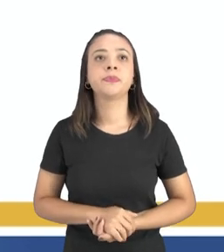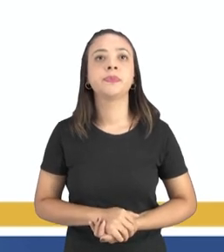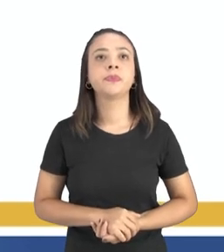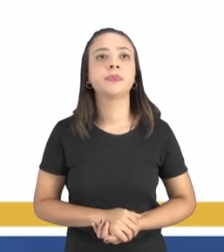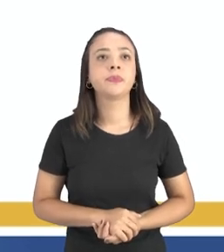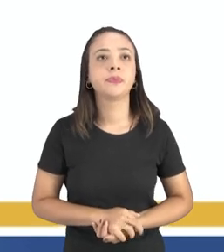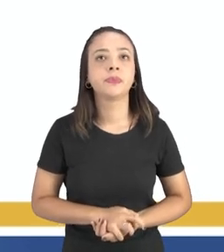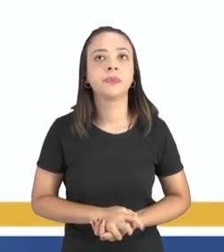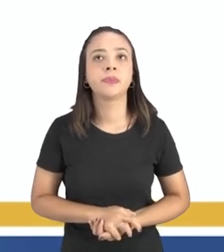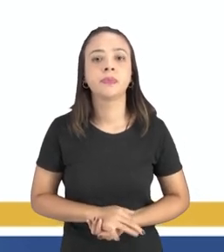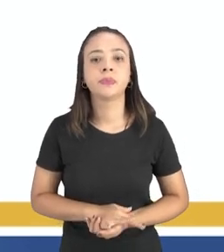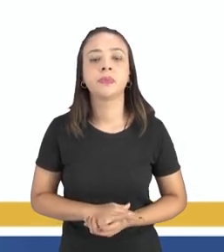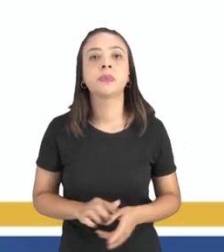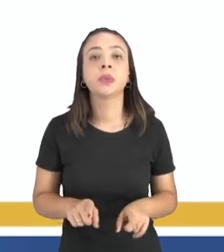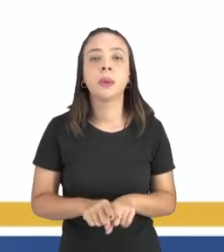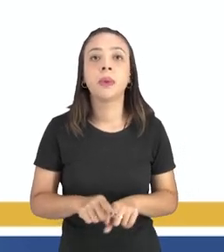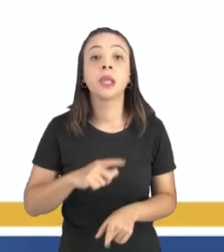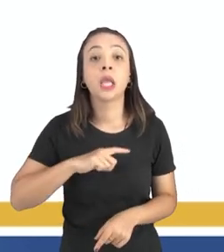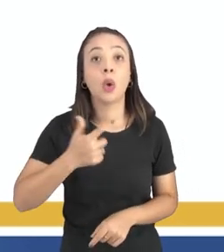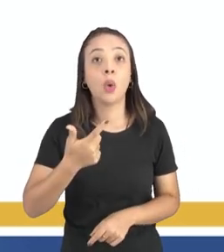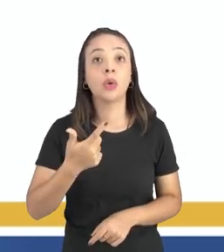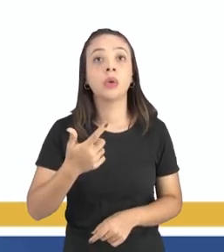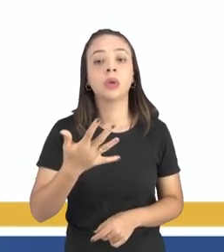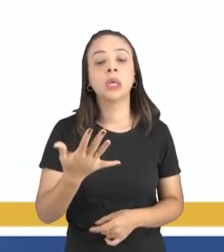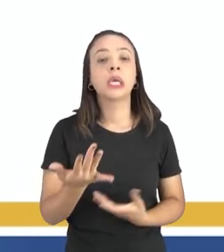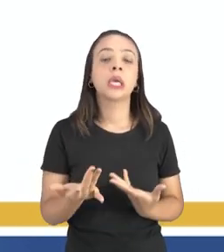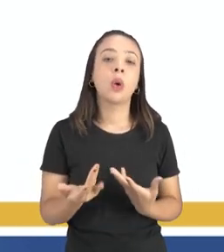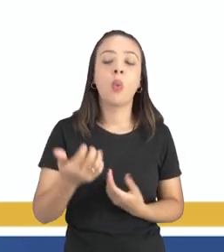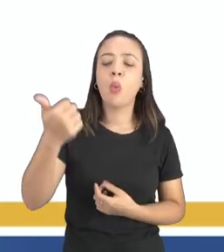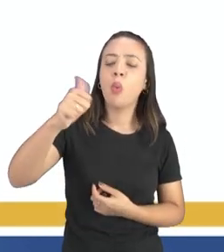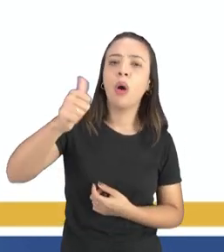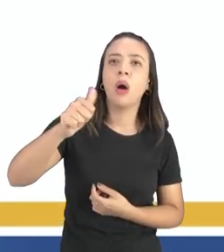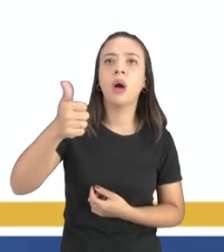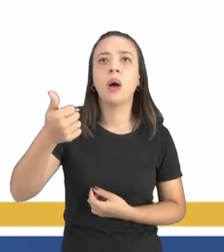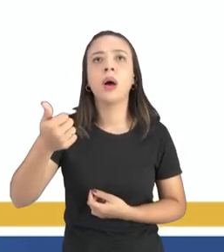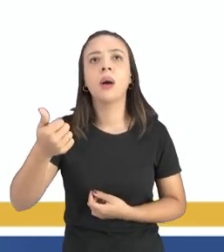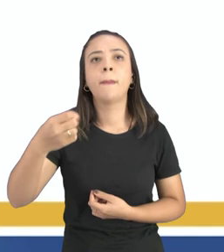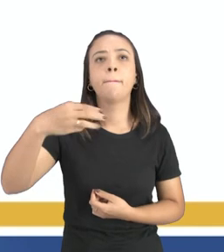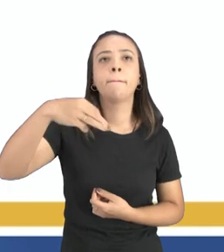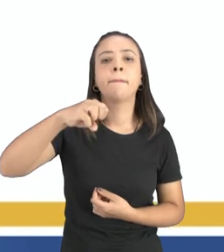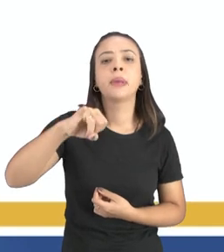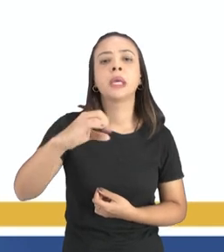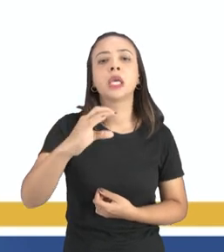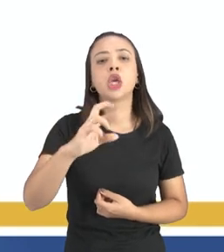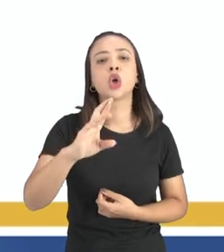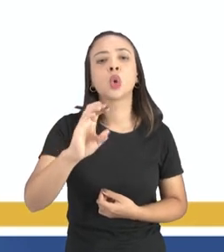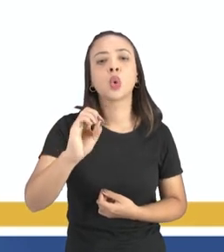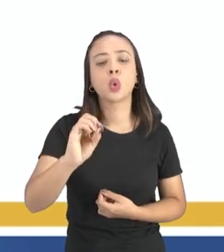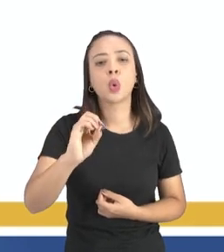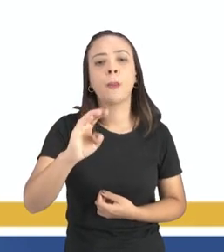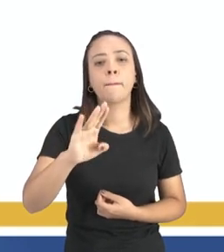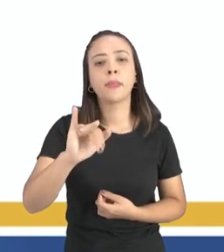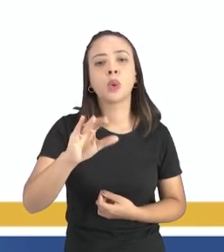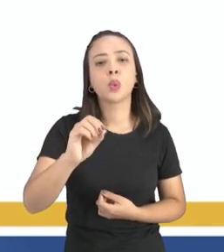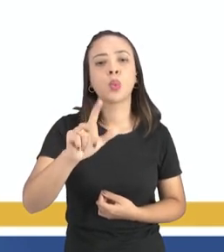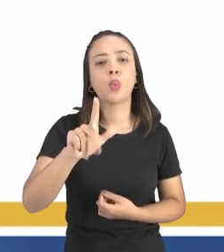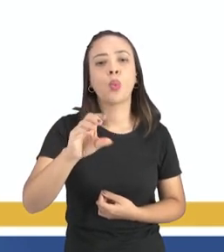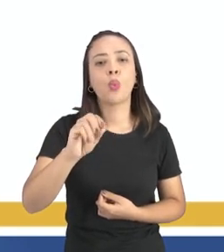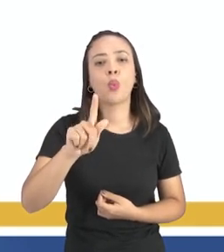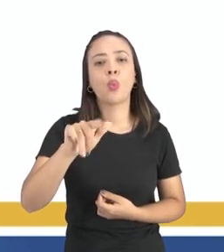e aí nós temos o também temos a análise microbiológica temos o teste imunocromático